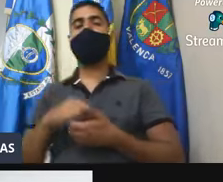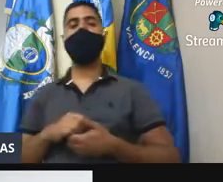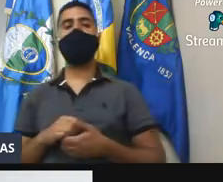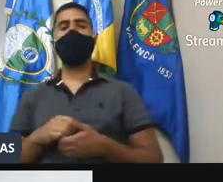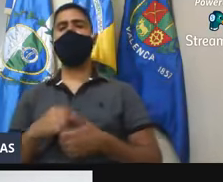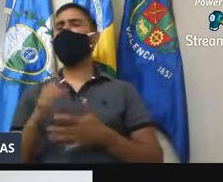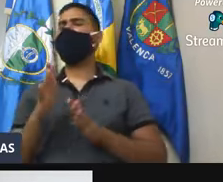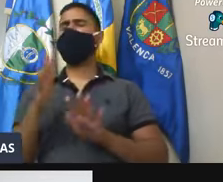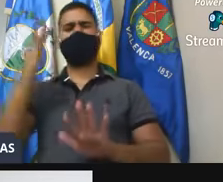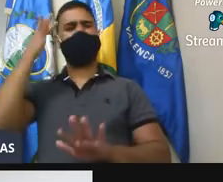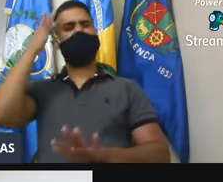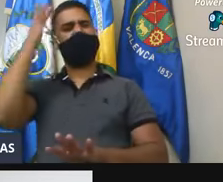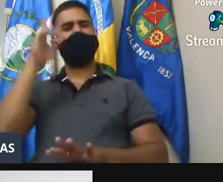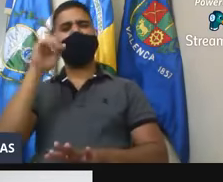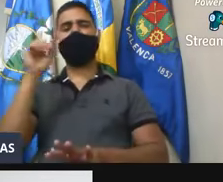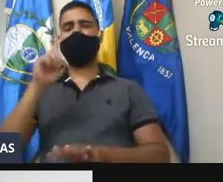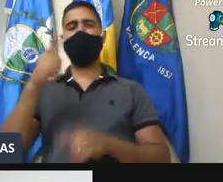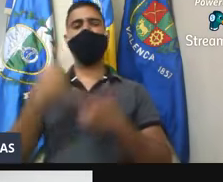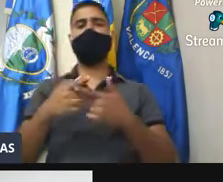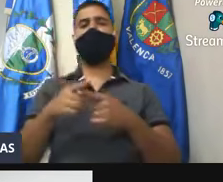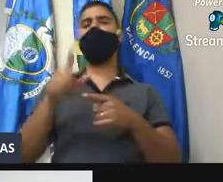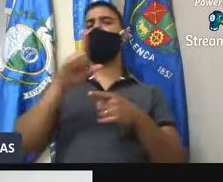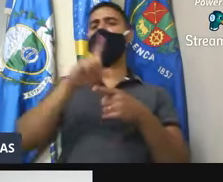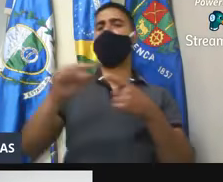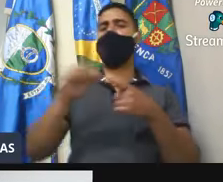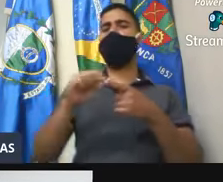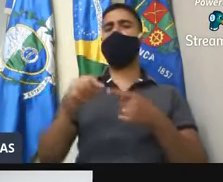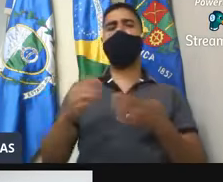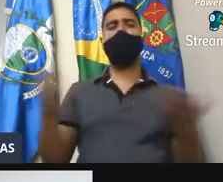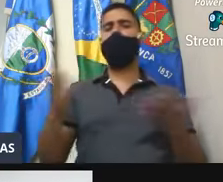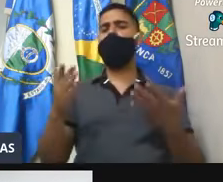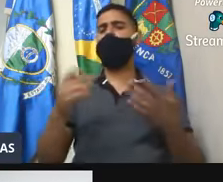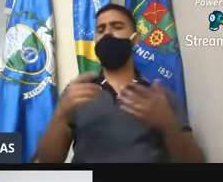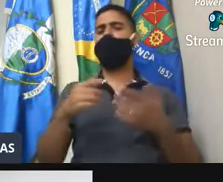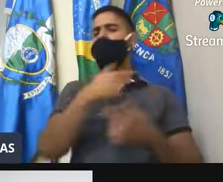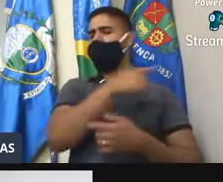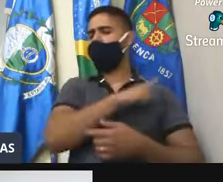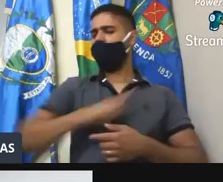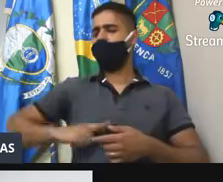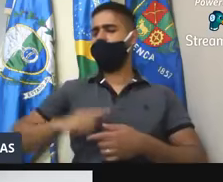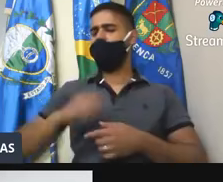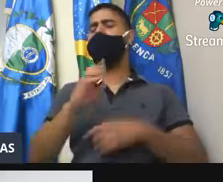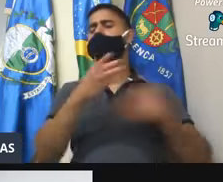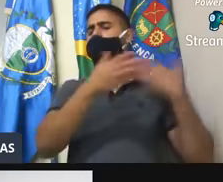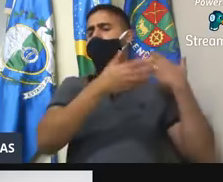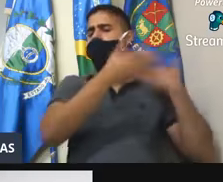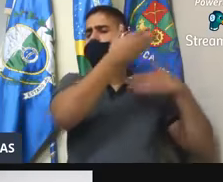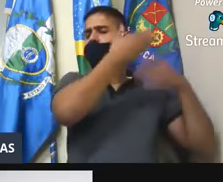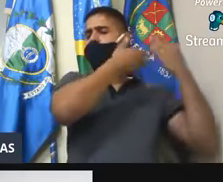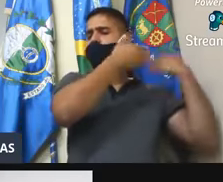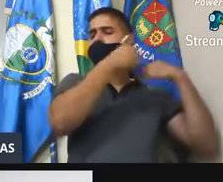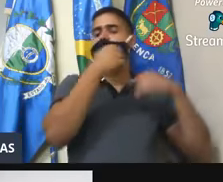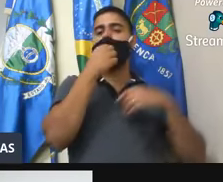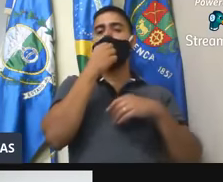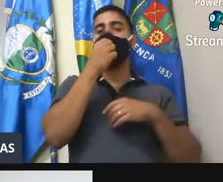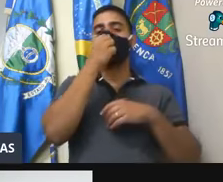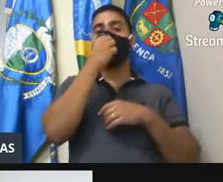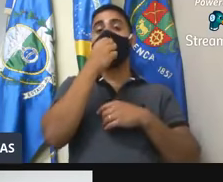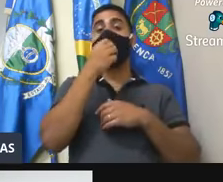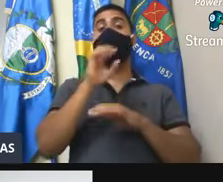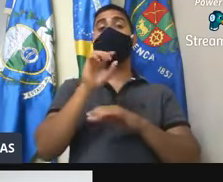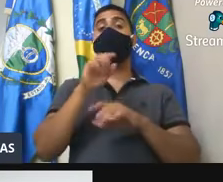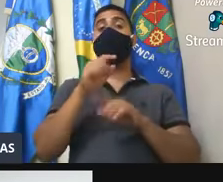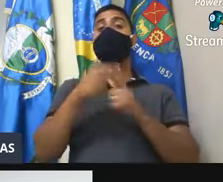é fácil, até porque esses aluguéis não são agora dessa gestão. Já vêm de outras gestões. A informação